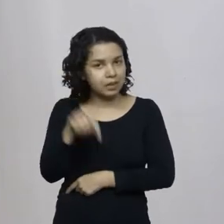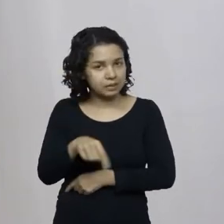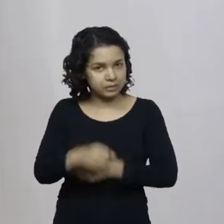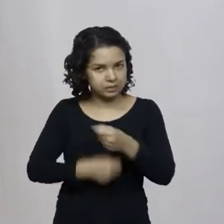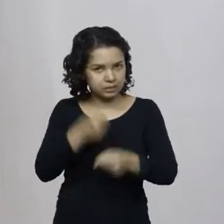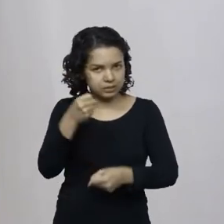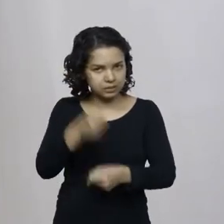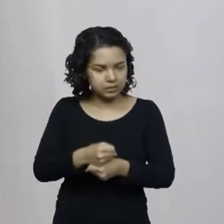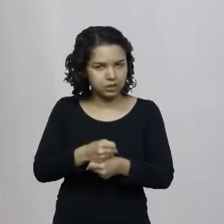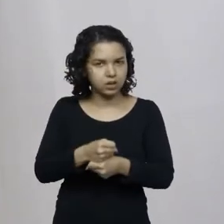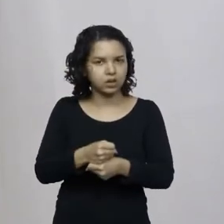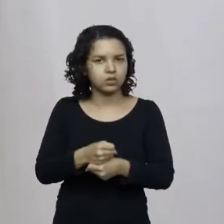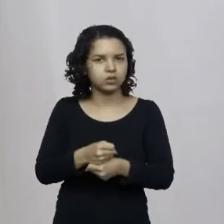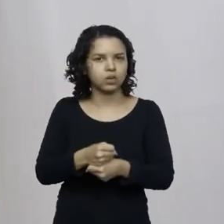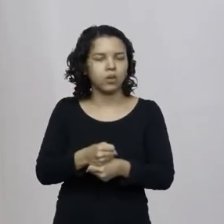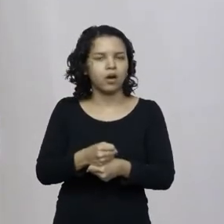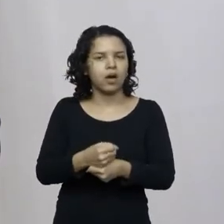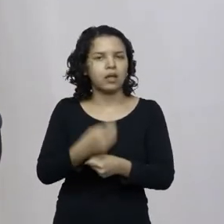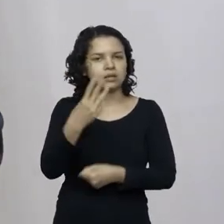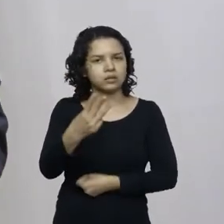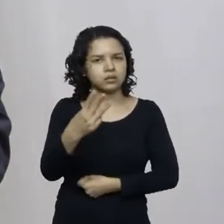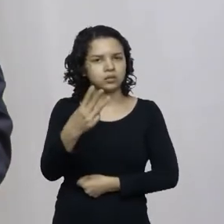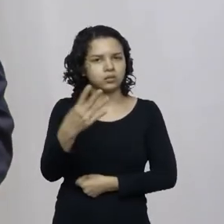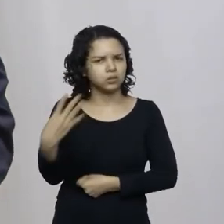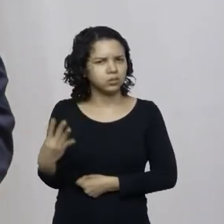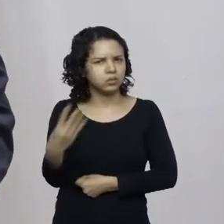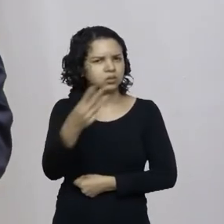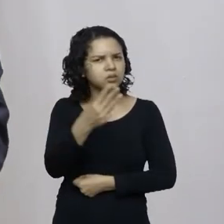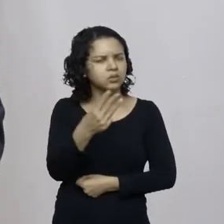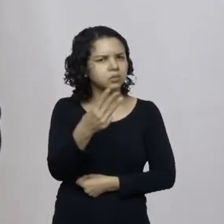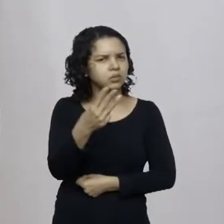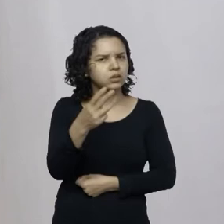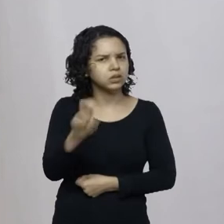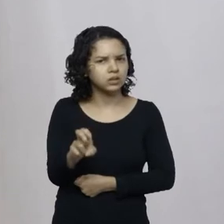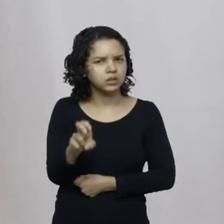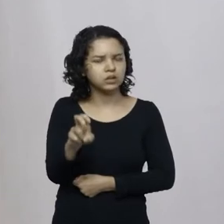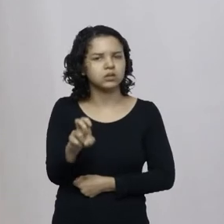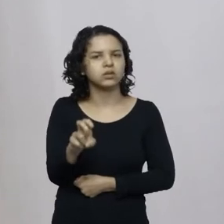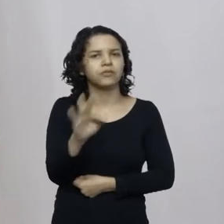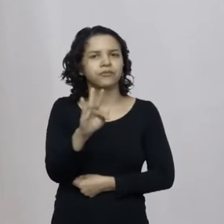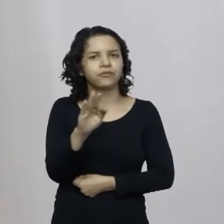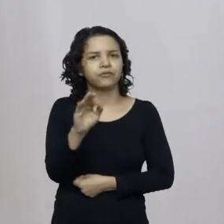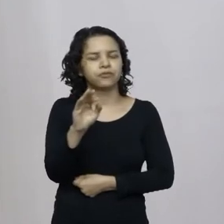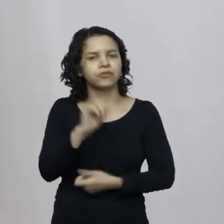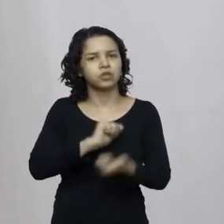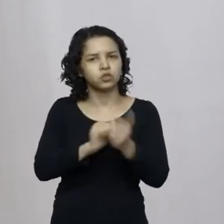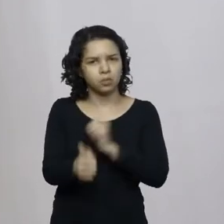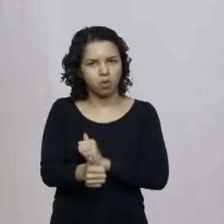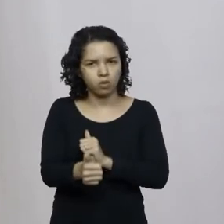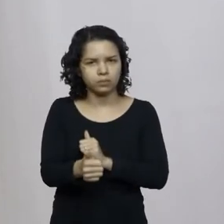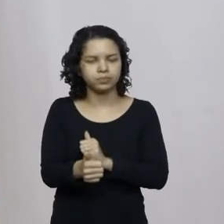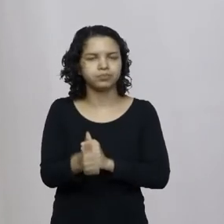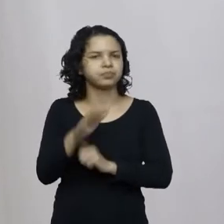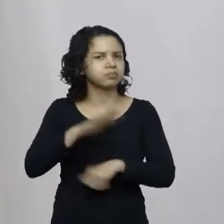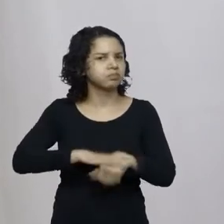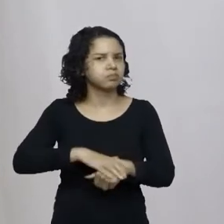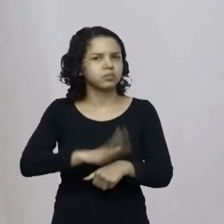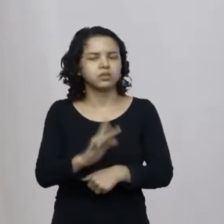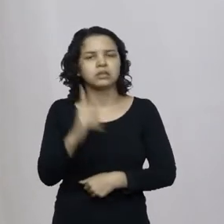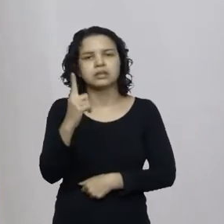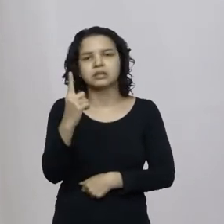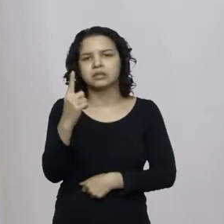falha a memória não sei se é 34ª ou 35ª edição da Feisport já levaram mais de 750